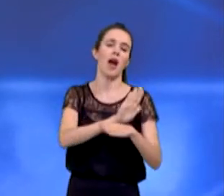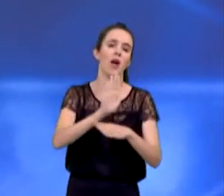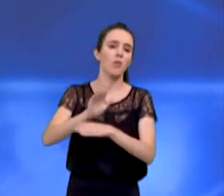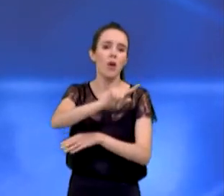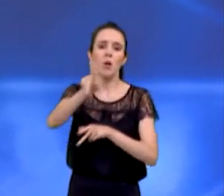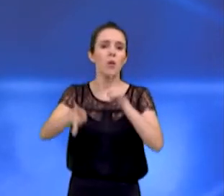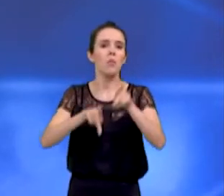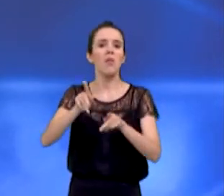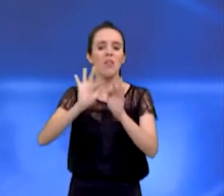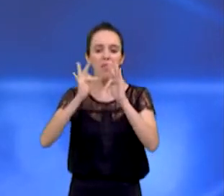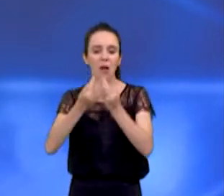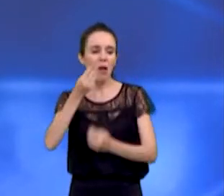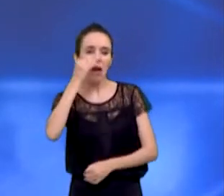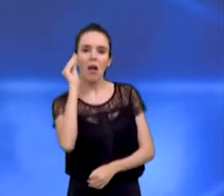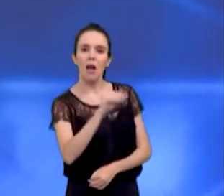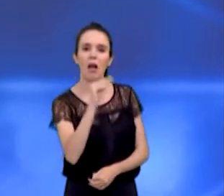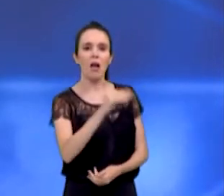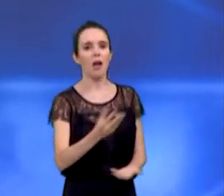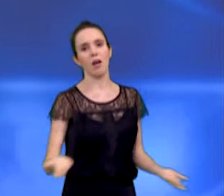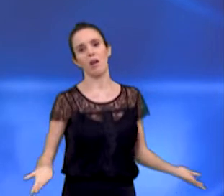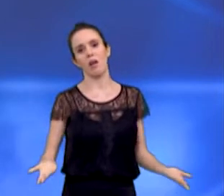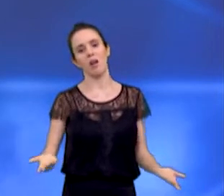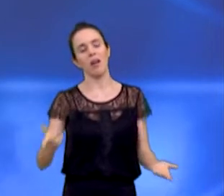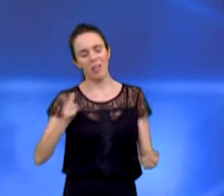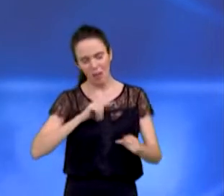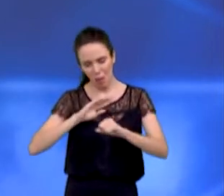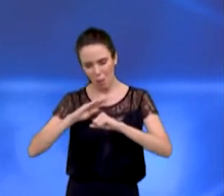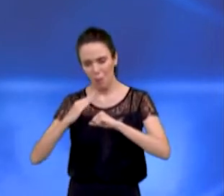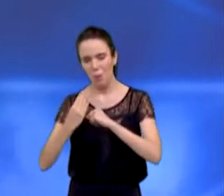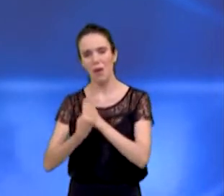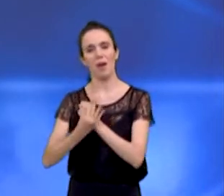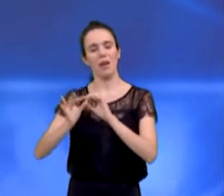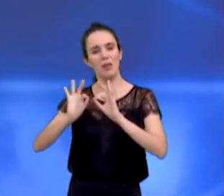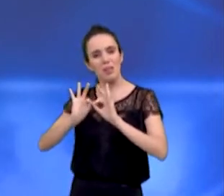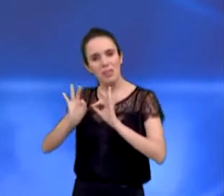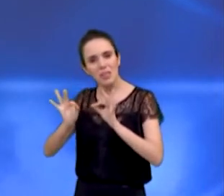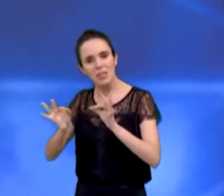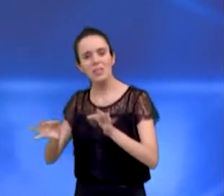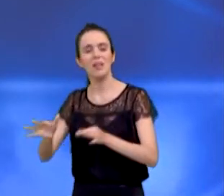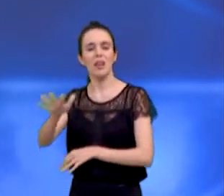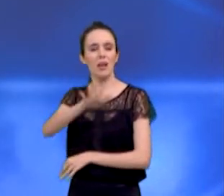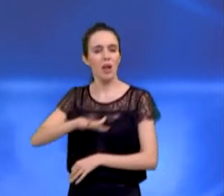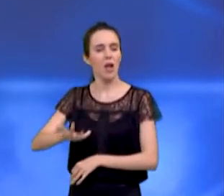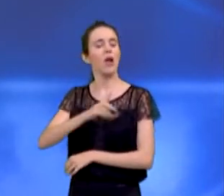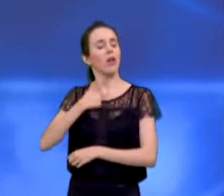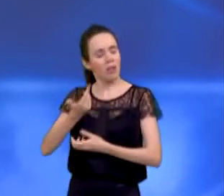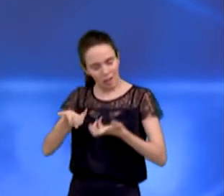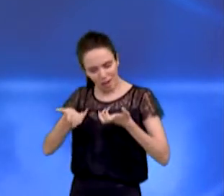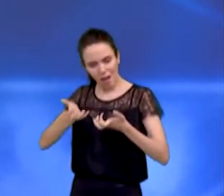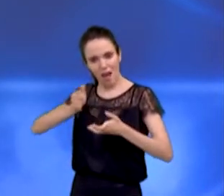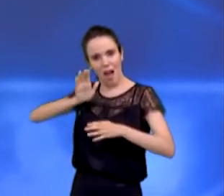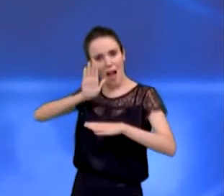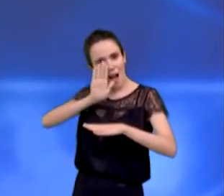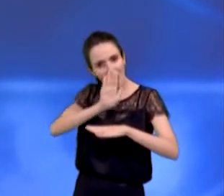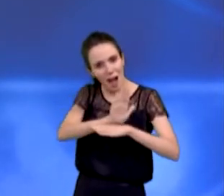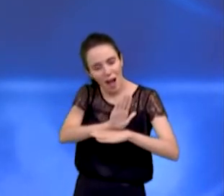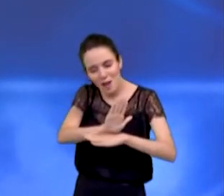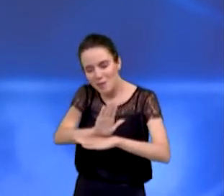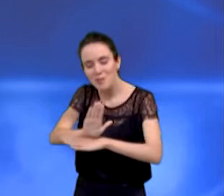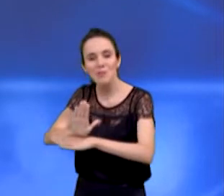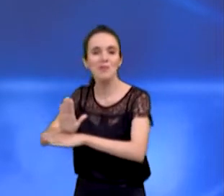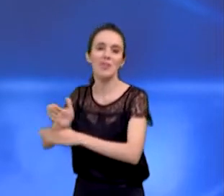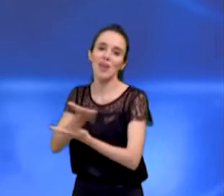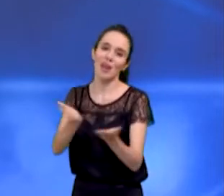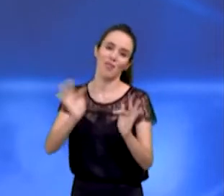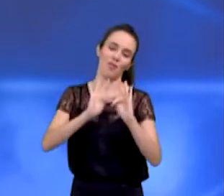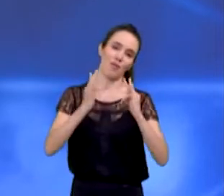foram esquecidas. Lembrando aqui, por exemplo, das famílias do Canindu, das famílias da região do Campo São José, nós vamos estar dando apoio para aquelas famílias